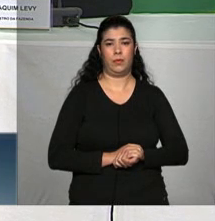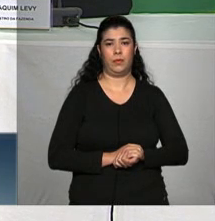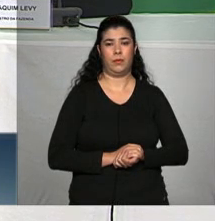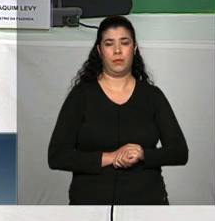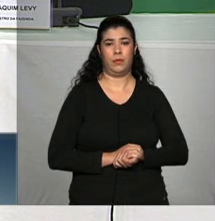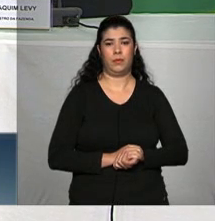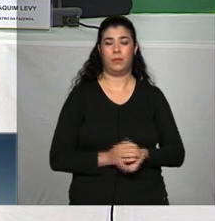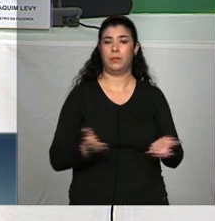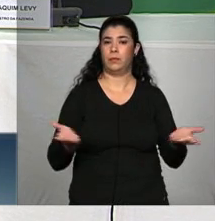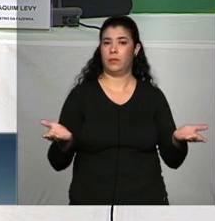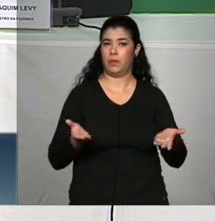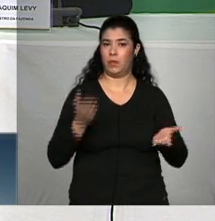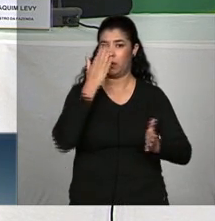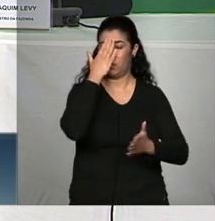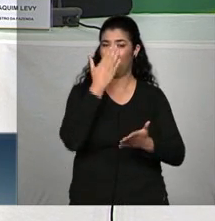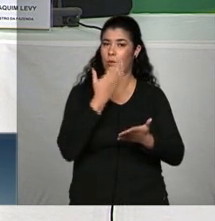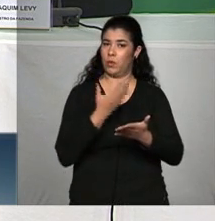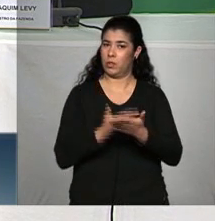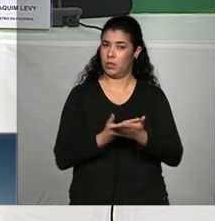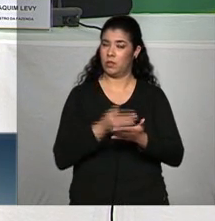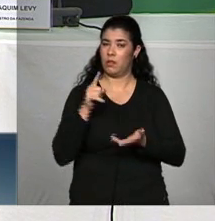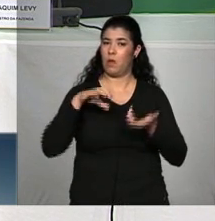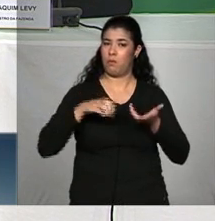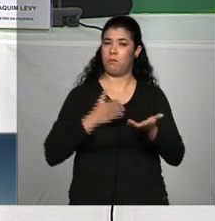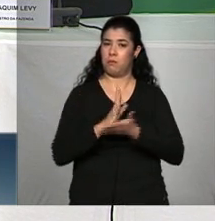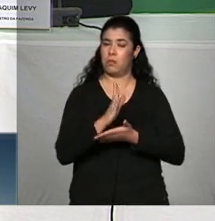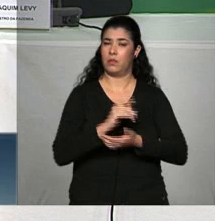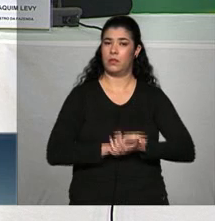nós temos confiança que ela vai ser aprovada viu Lucas